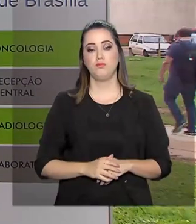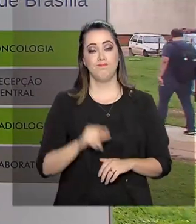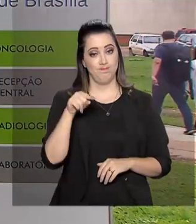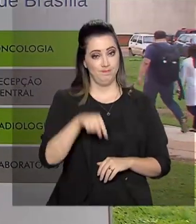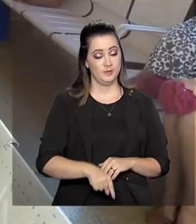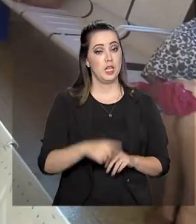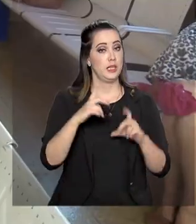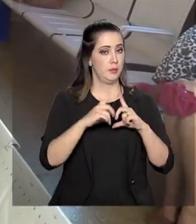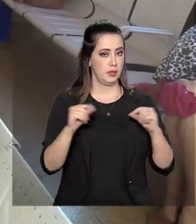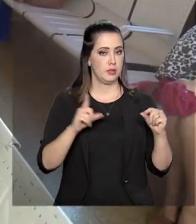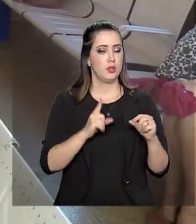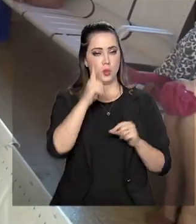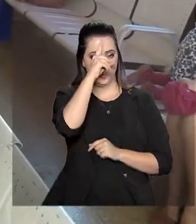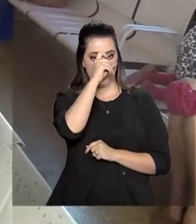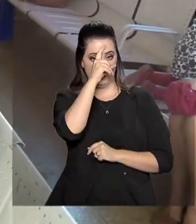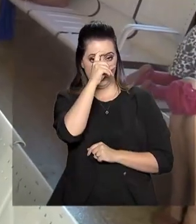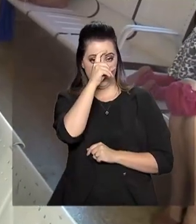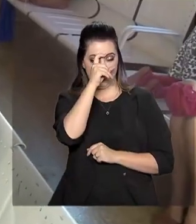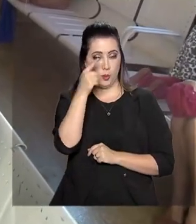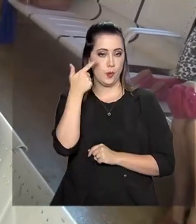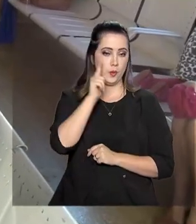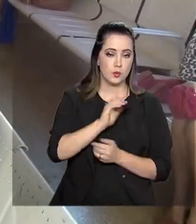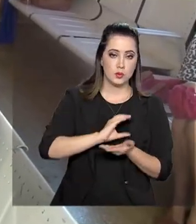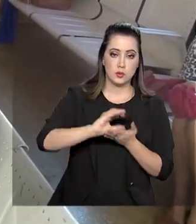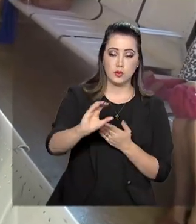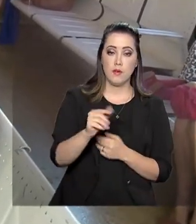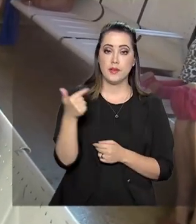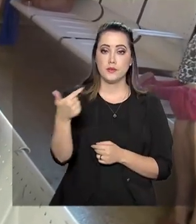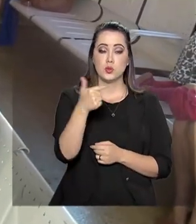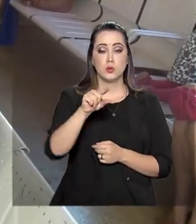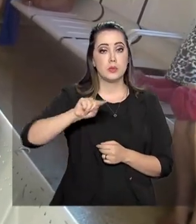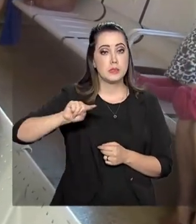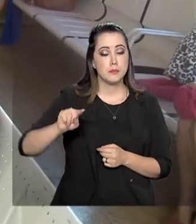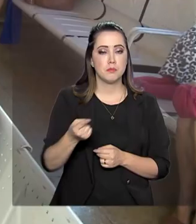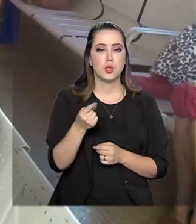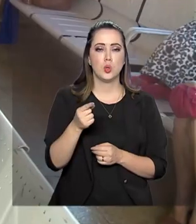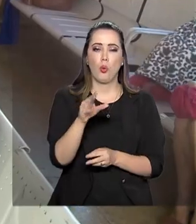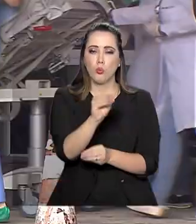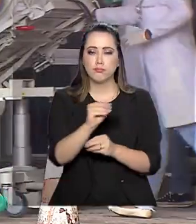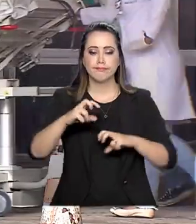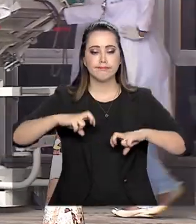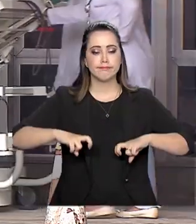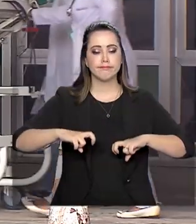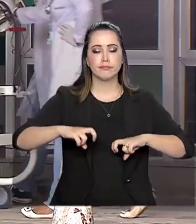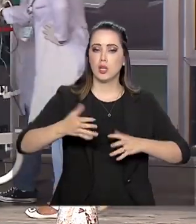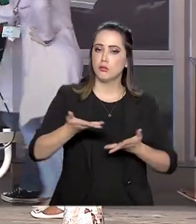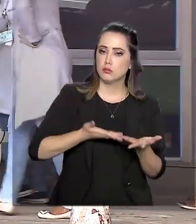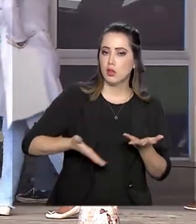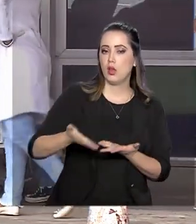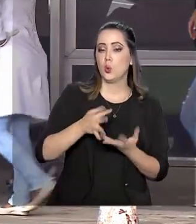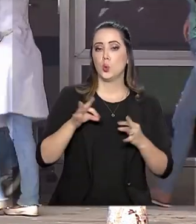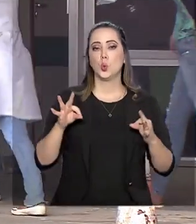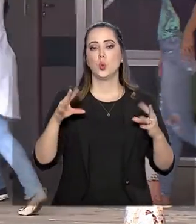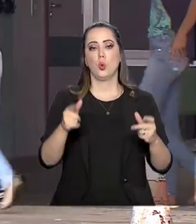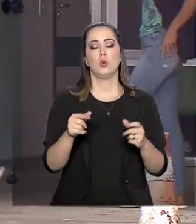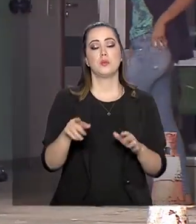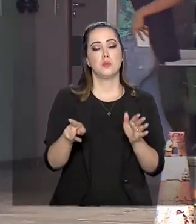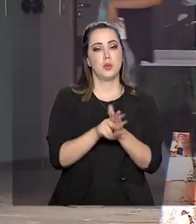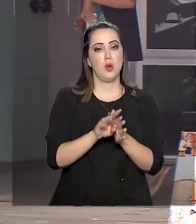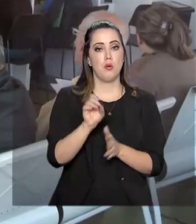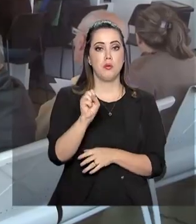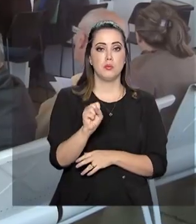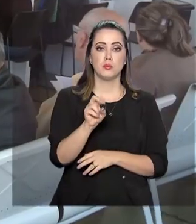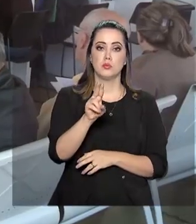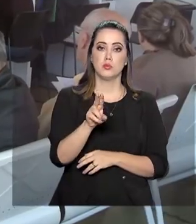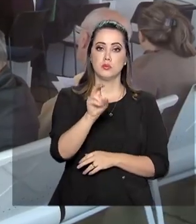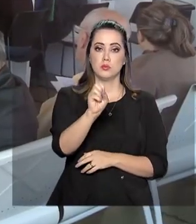contemplados. A unidade faz cerca de 22 mil atendimentos ambulatoriais por mês, todos pelo Sistema Único de Saúde.